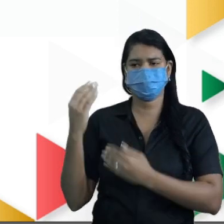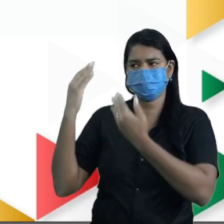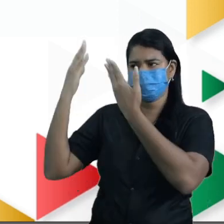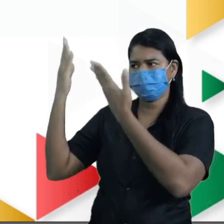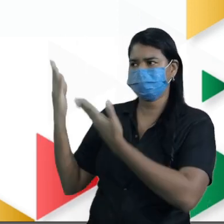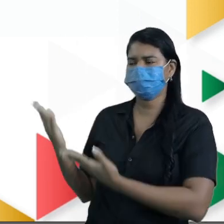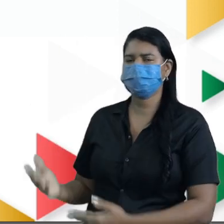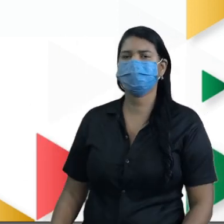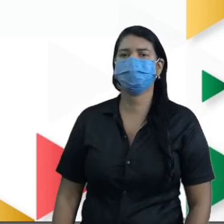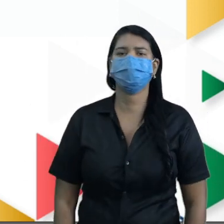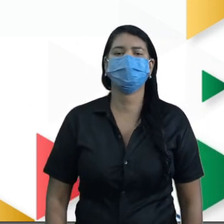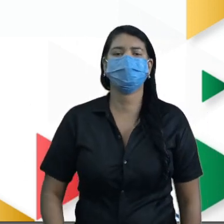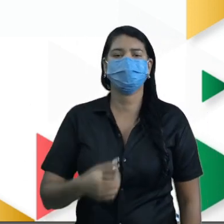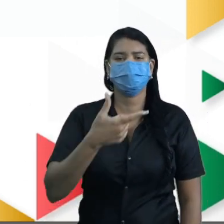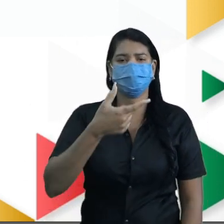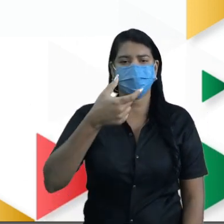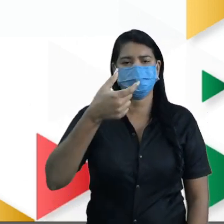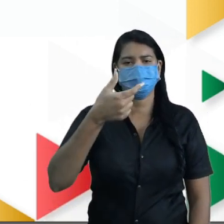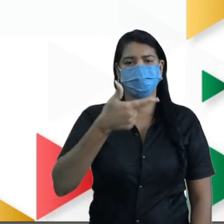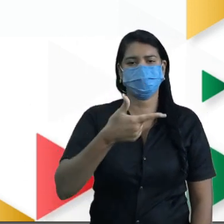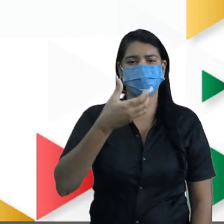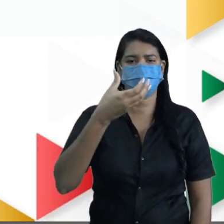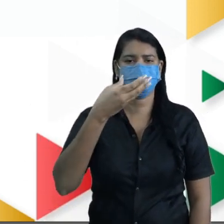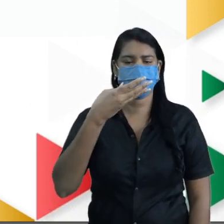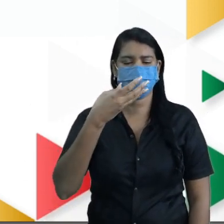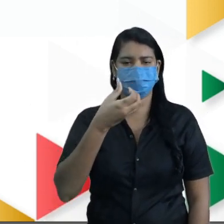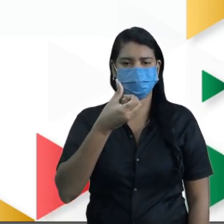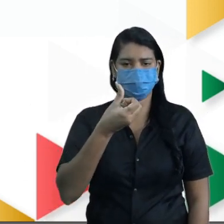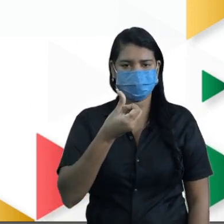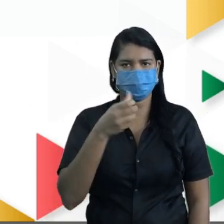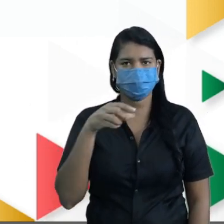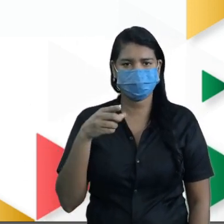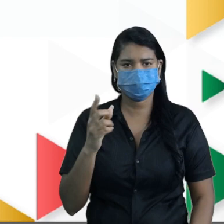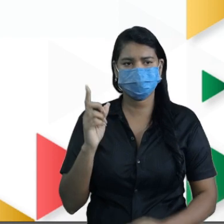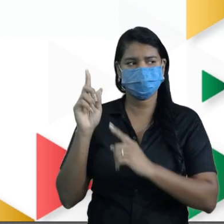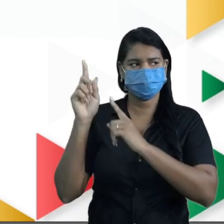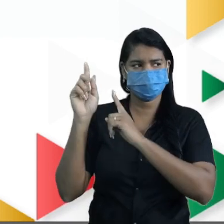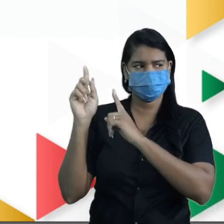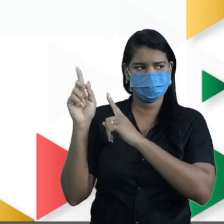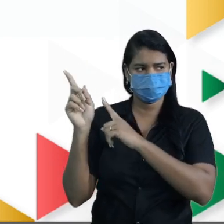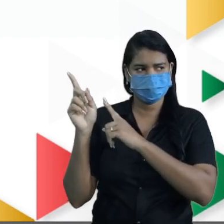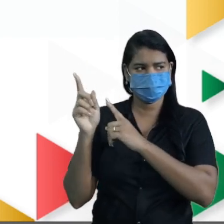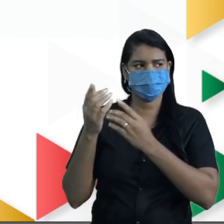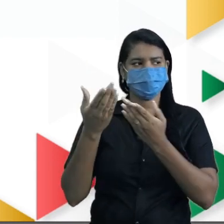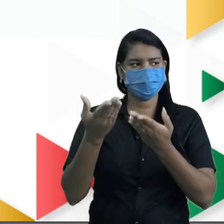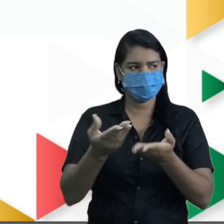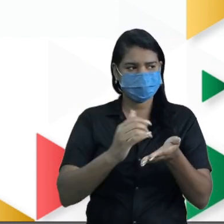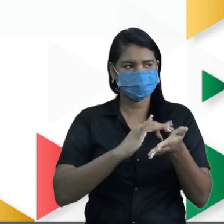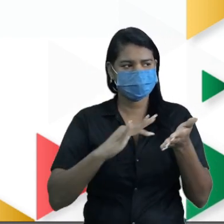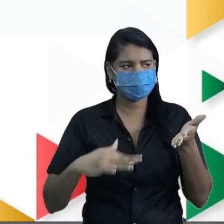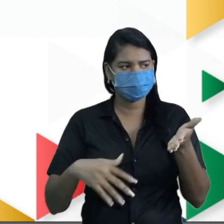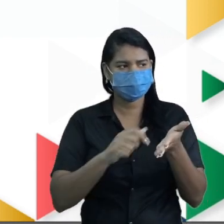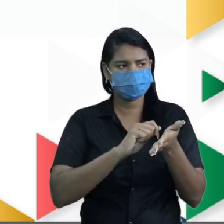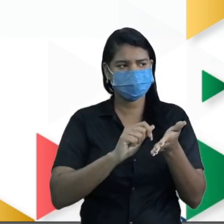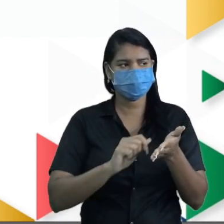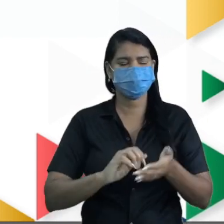eu tenho 26 milhões. Olha, isso aí o fio que escrevi, tá? Você tem que fazer no seu caderno.